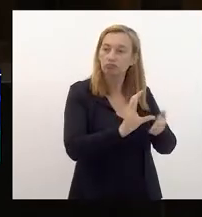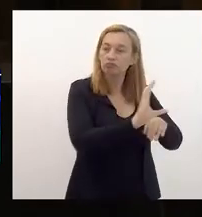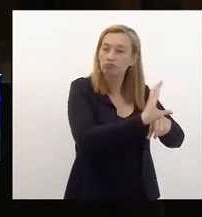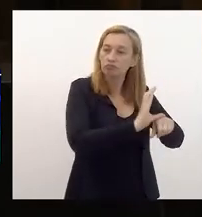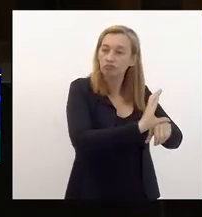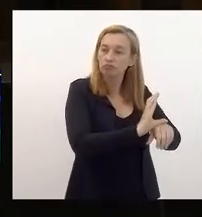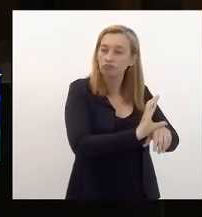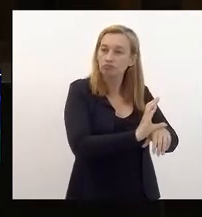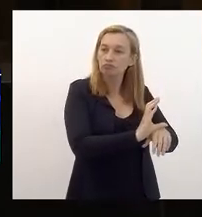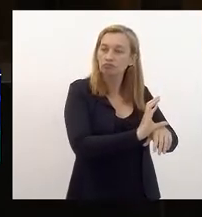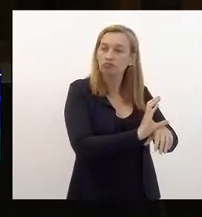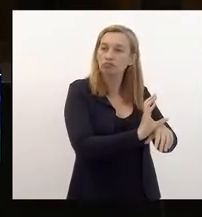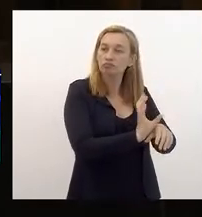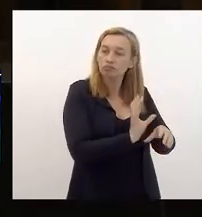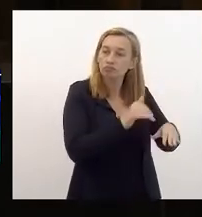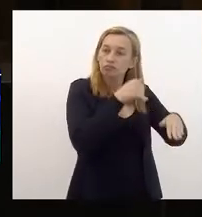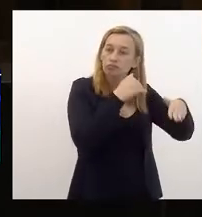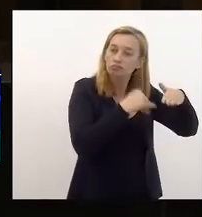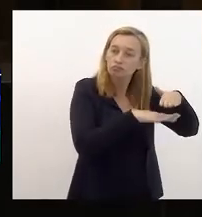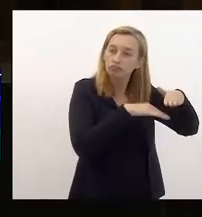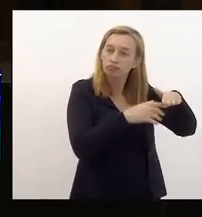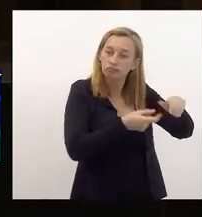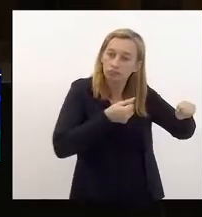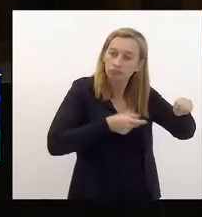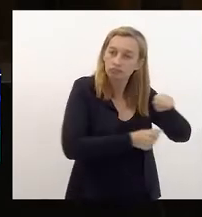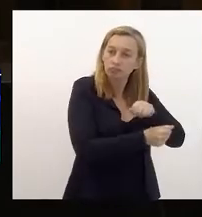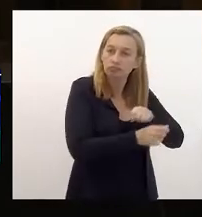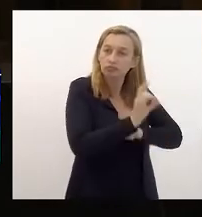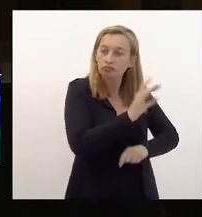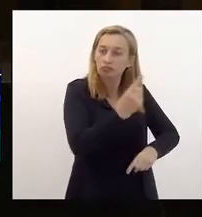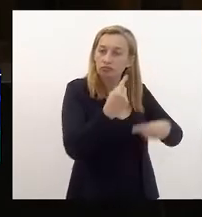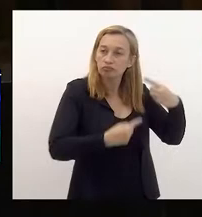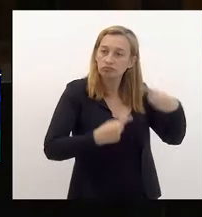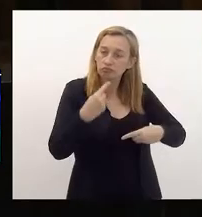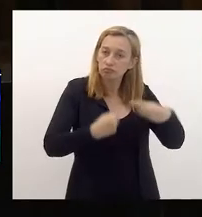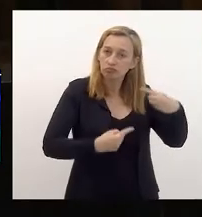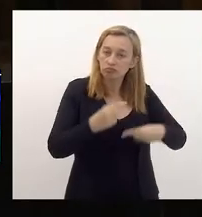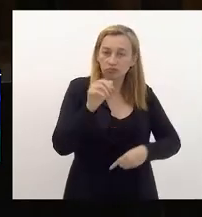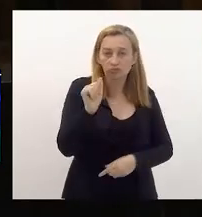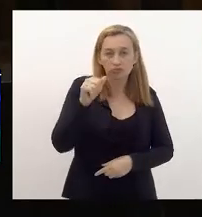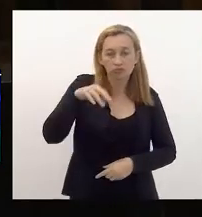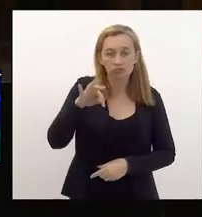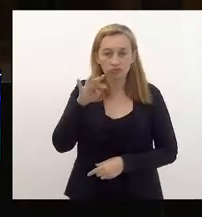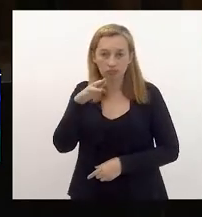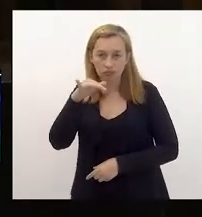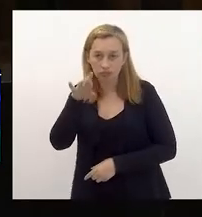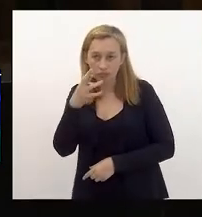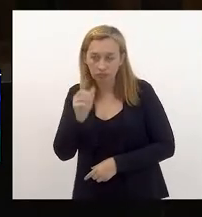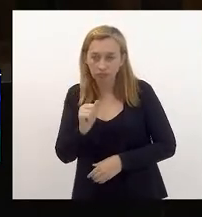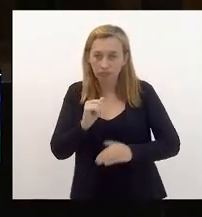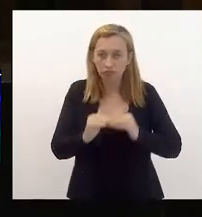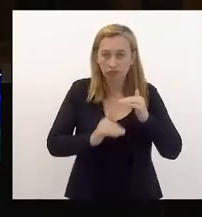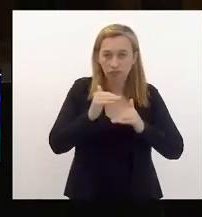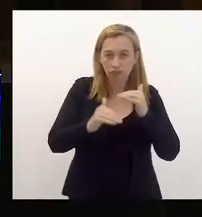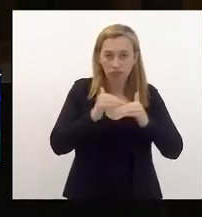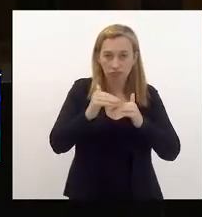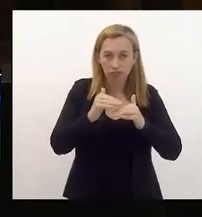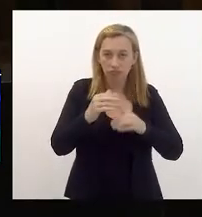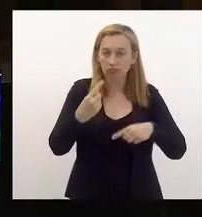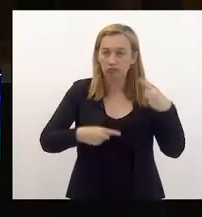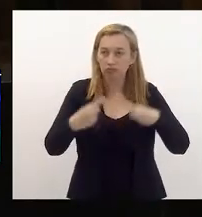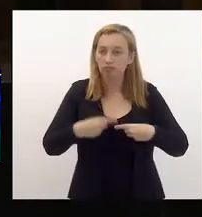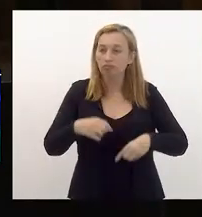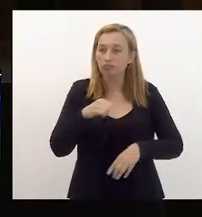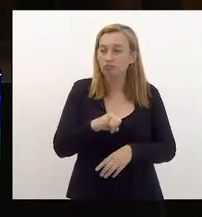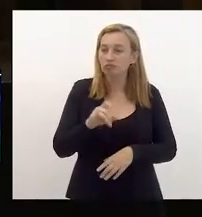fundo de investimentos, um fundo que fomente políticas anticíclicas, políticas de desenvolvimento. Se for